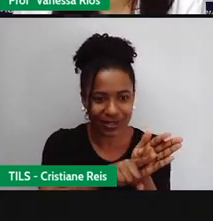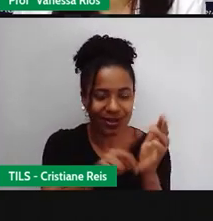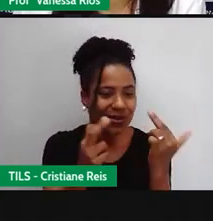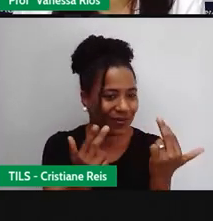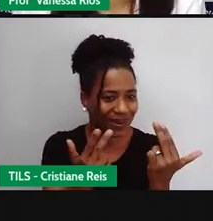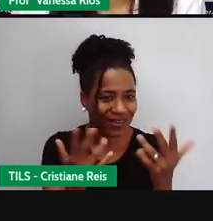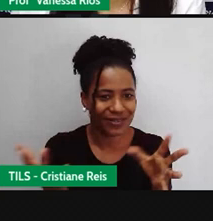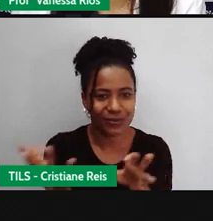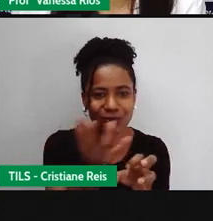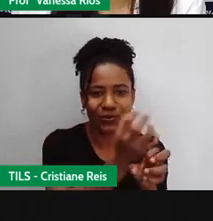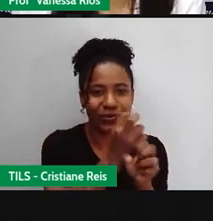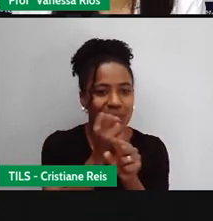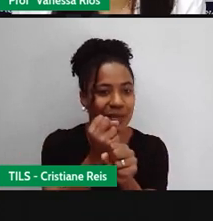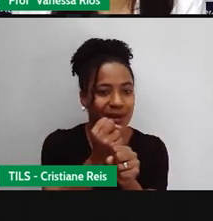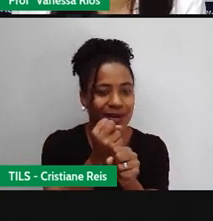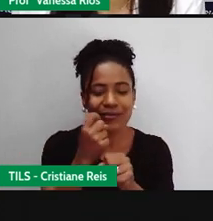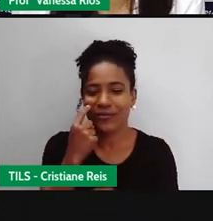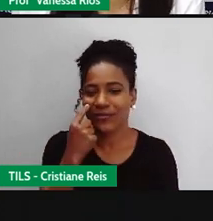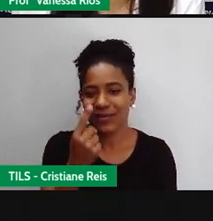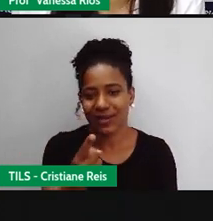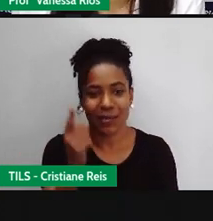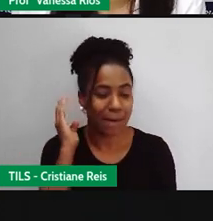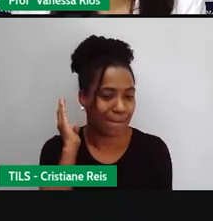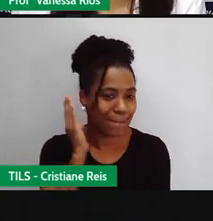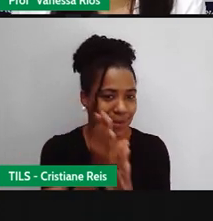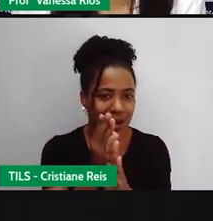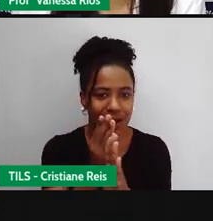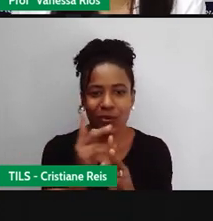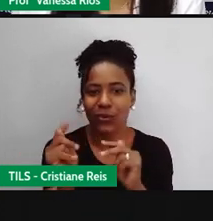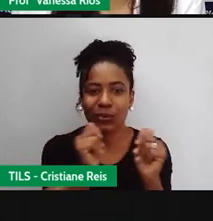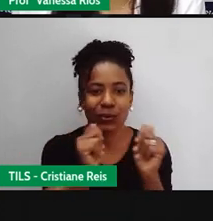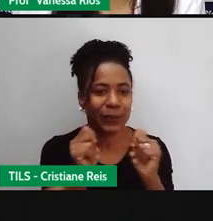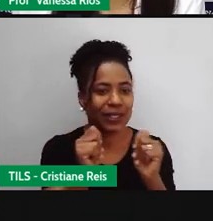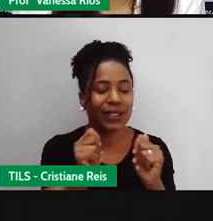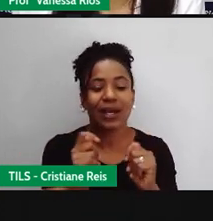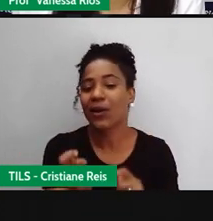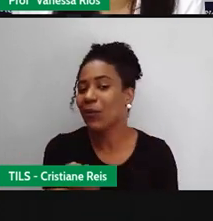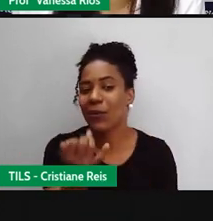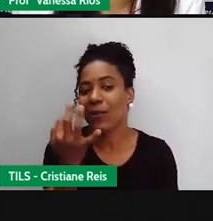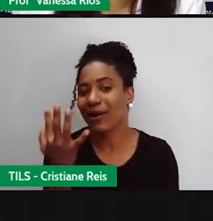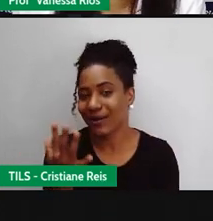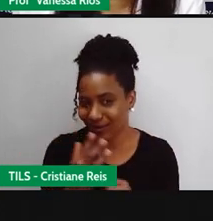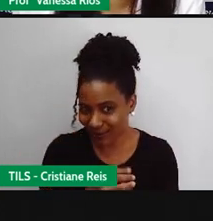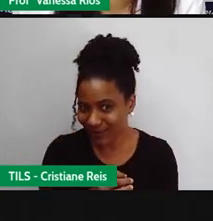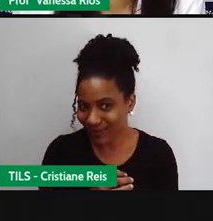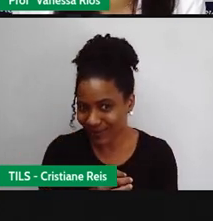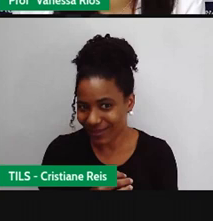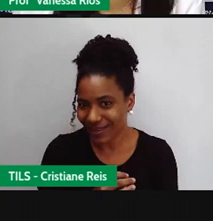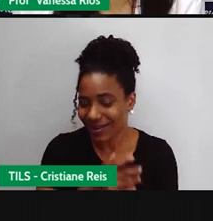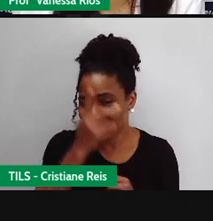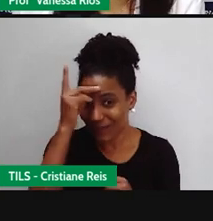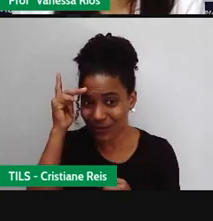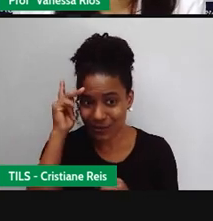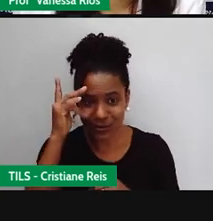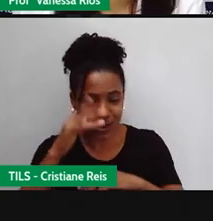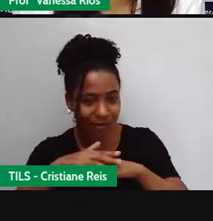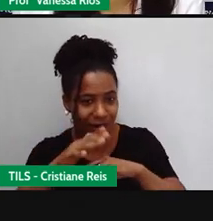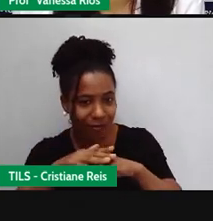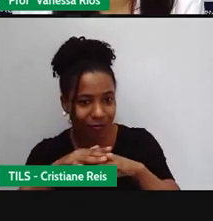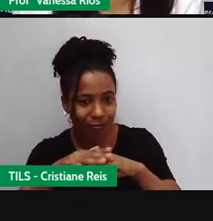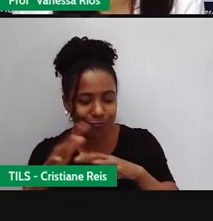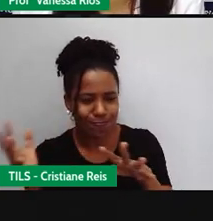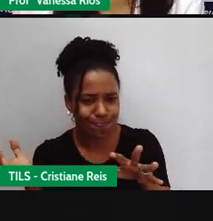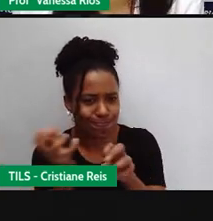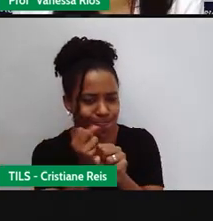realizada para a gente chegar ao valor que a pessoa dessa conta aí, o dono dessa conta aí, dessas contas,